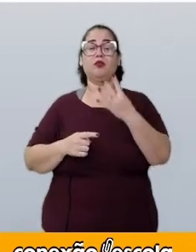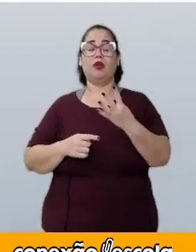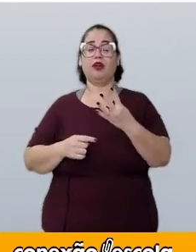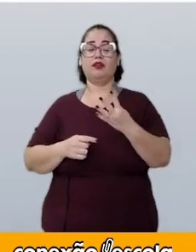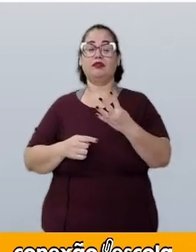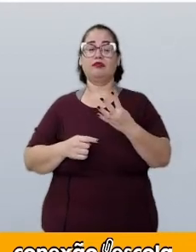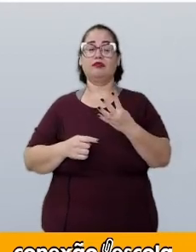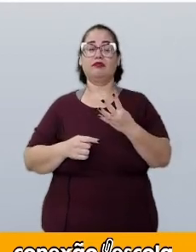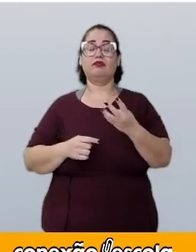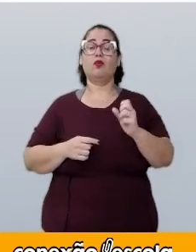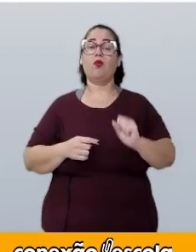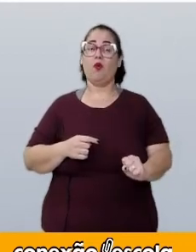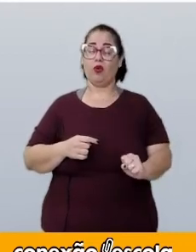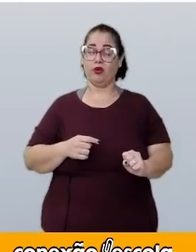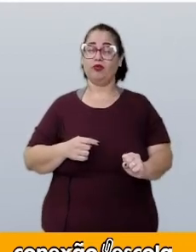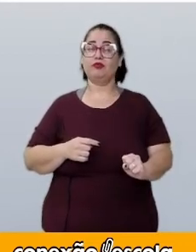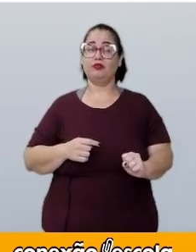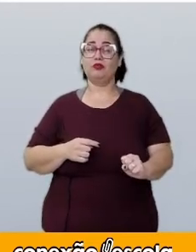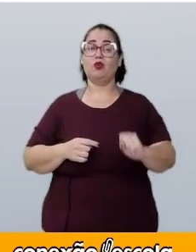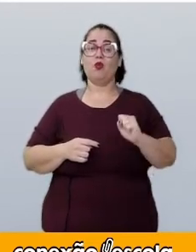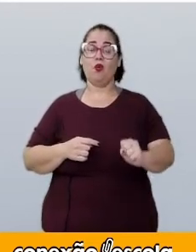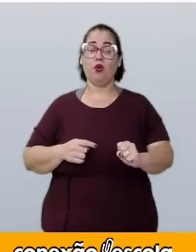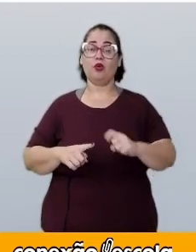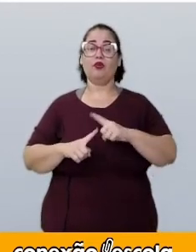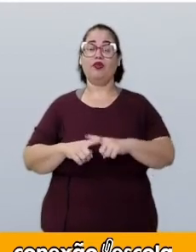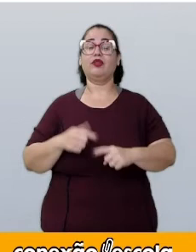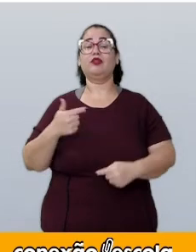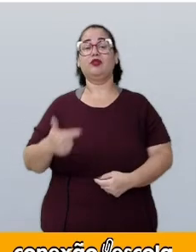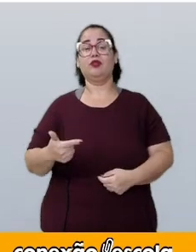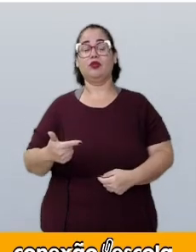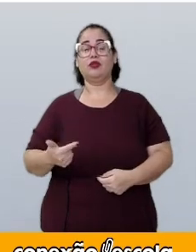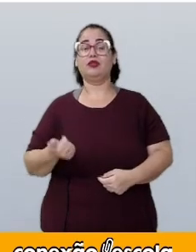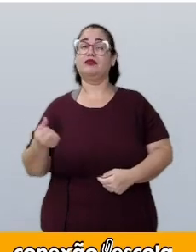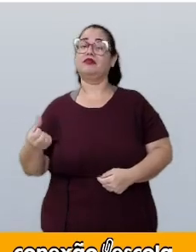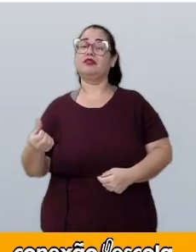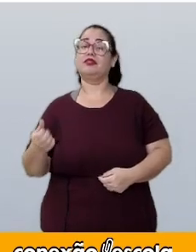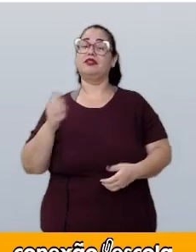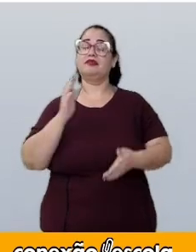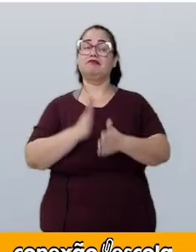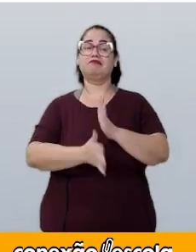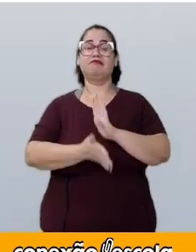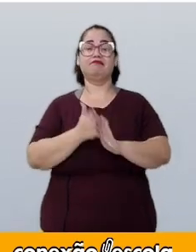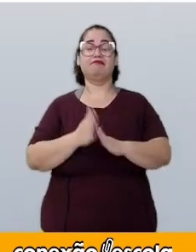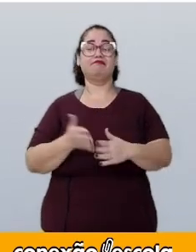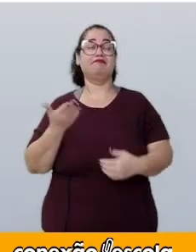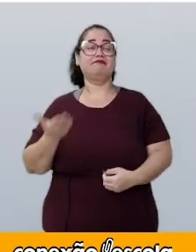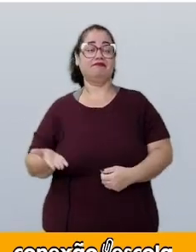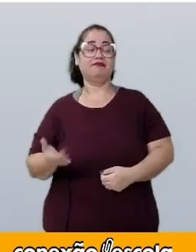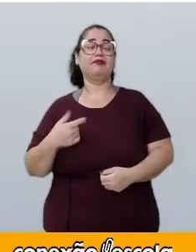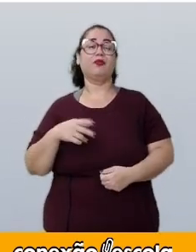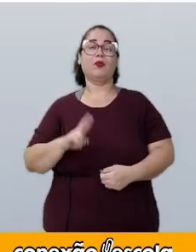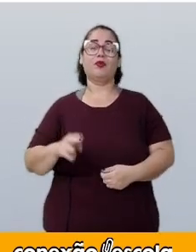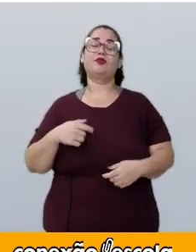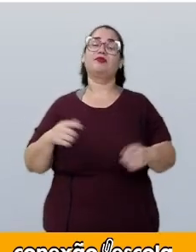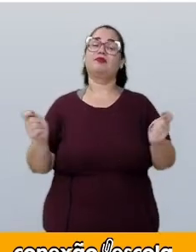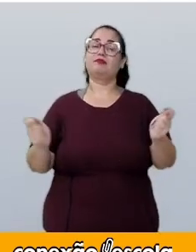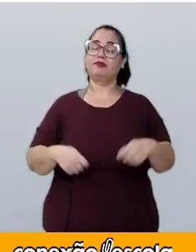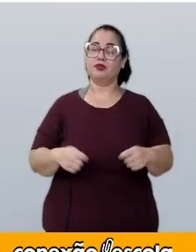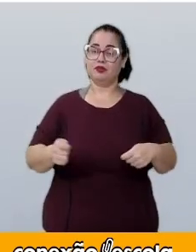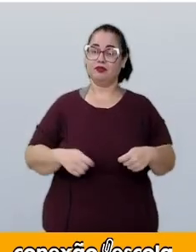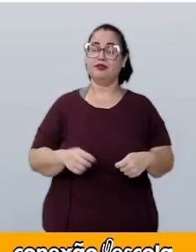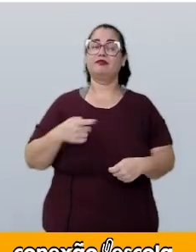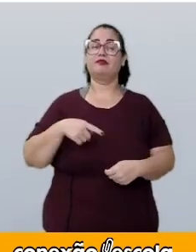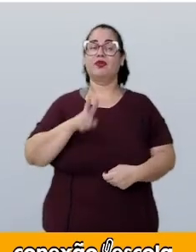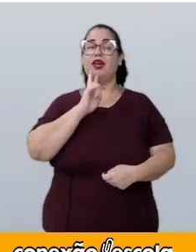são oito. Oito vezes dois, dezesseis. Aqui, eu também tenho a